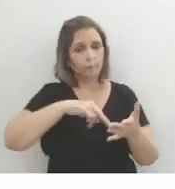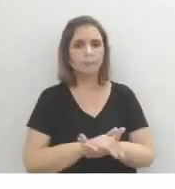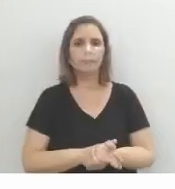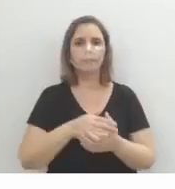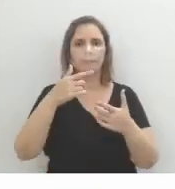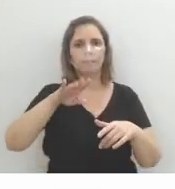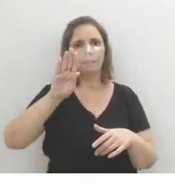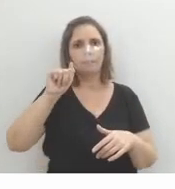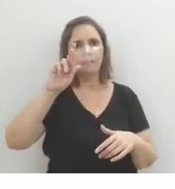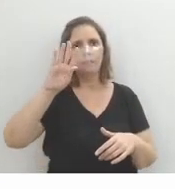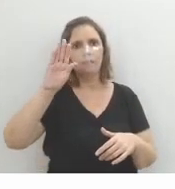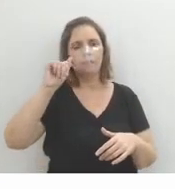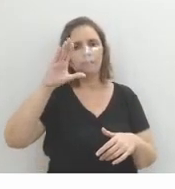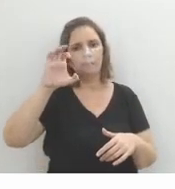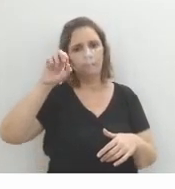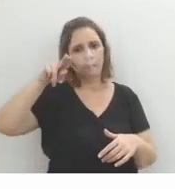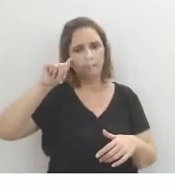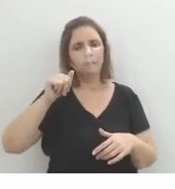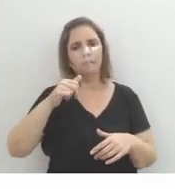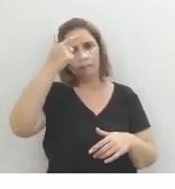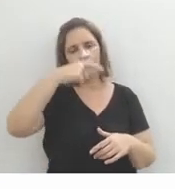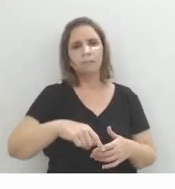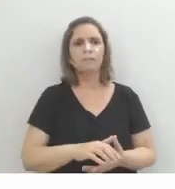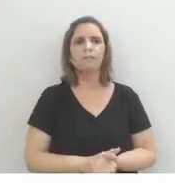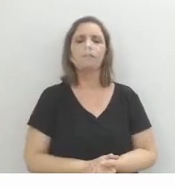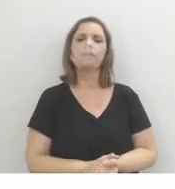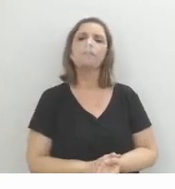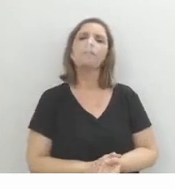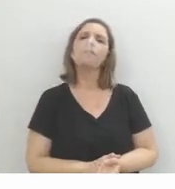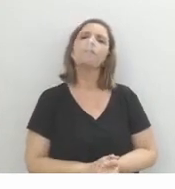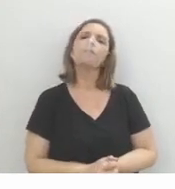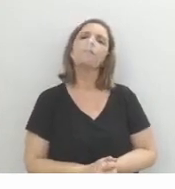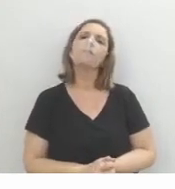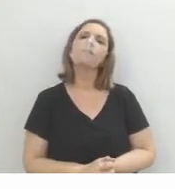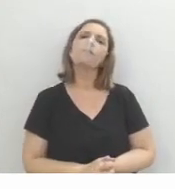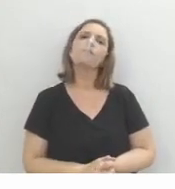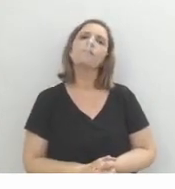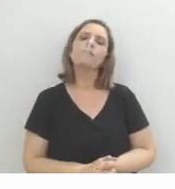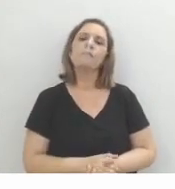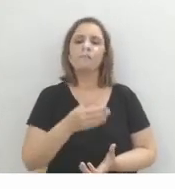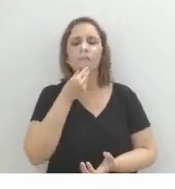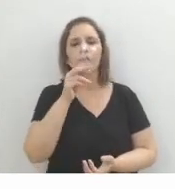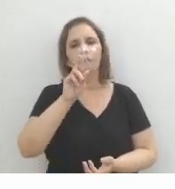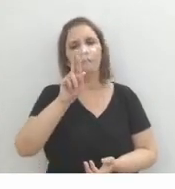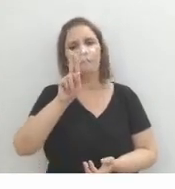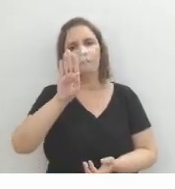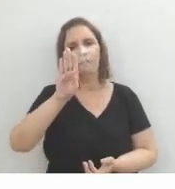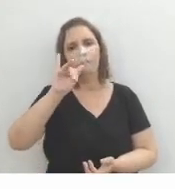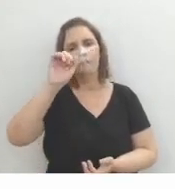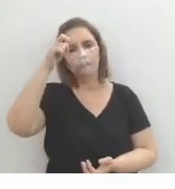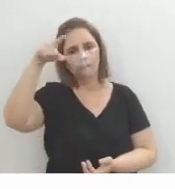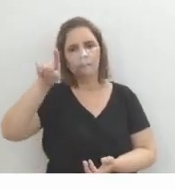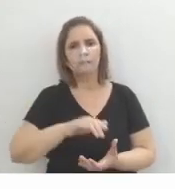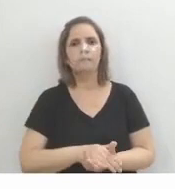Barbacena, né? Ou, na verdade, personagem, né? De Barbacena, né? Que é o Rubião, e a gente